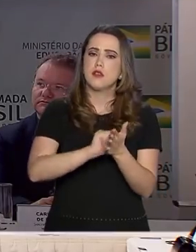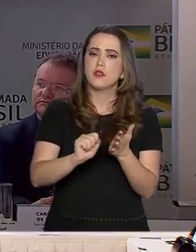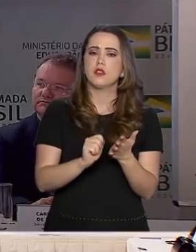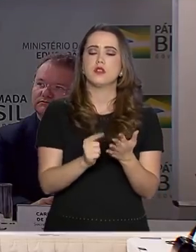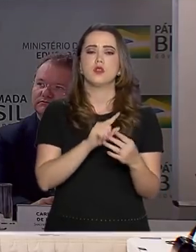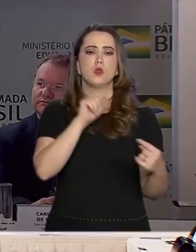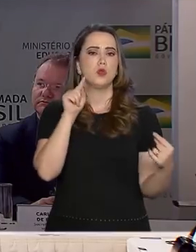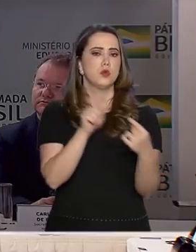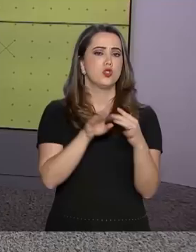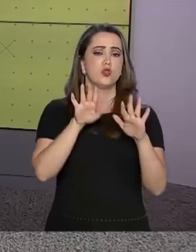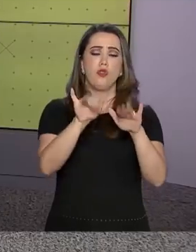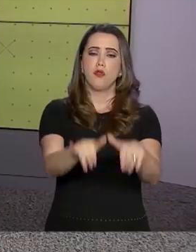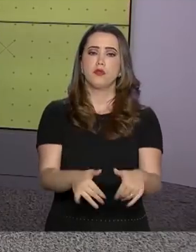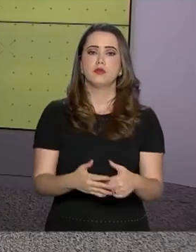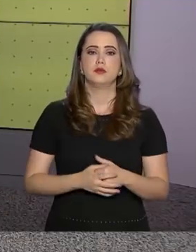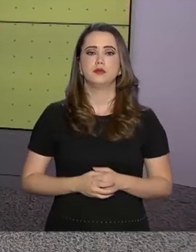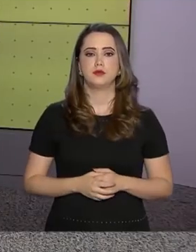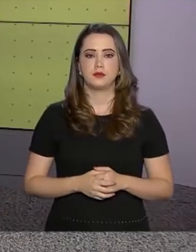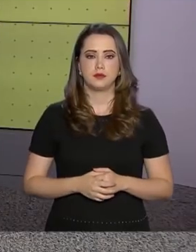meta é o objetivo final.